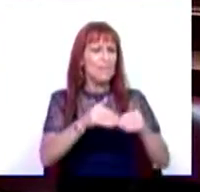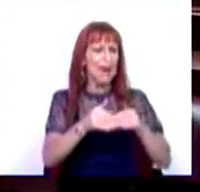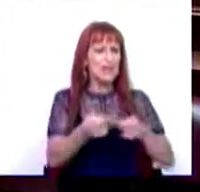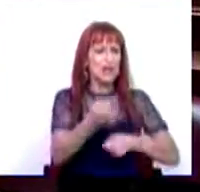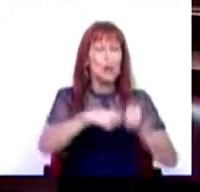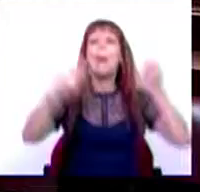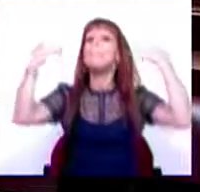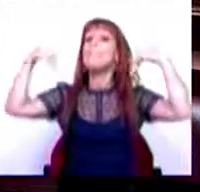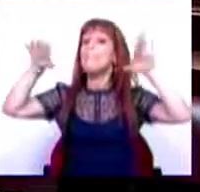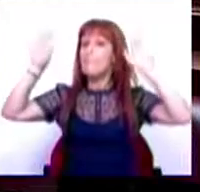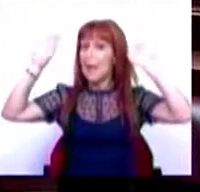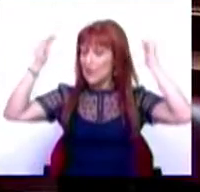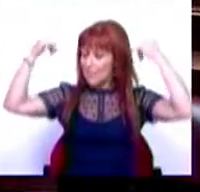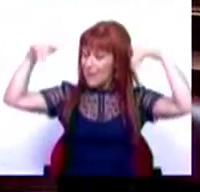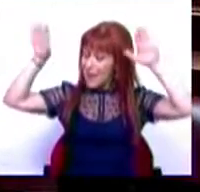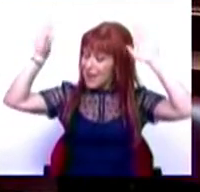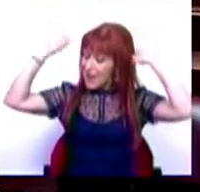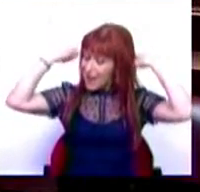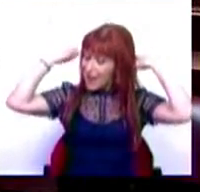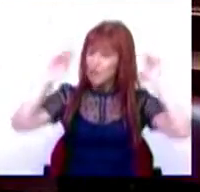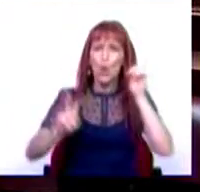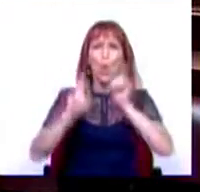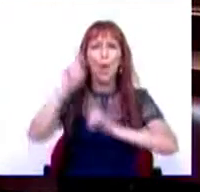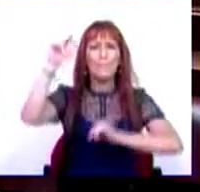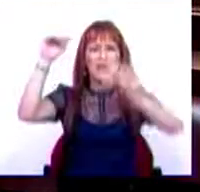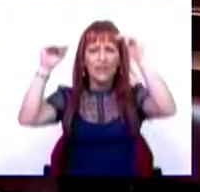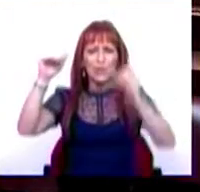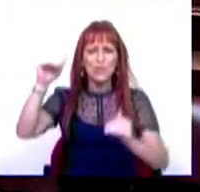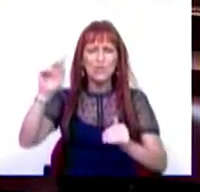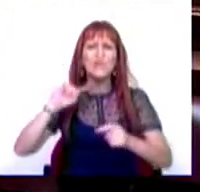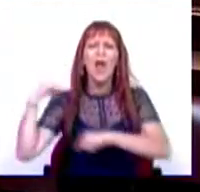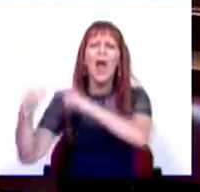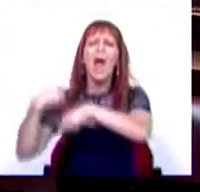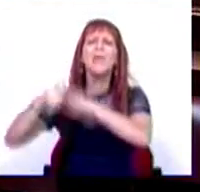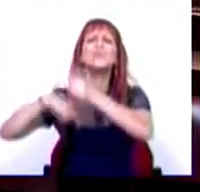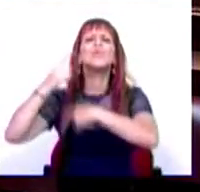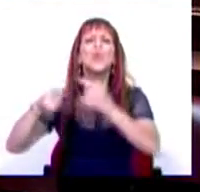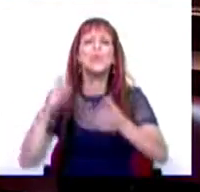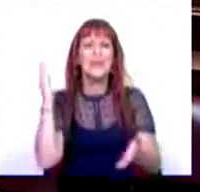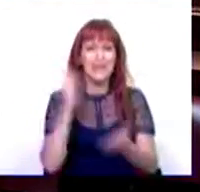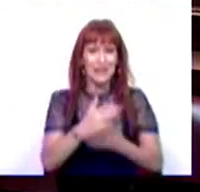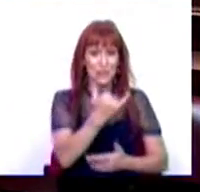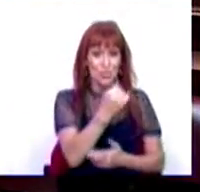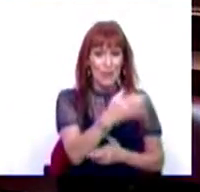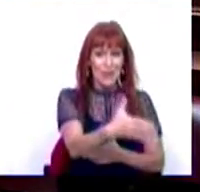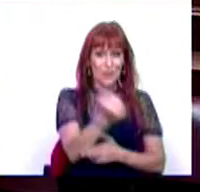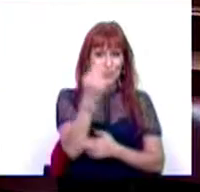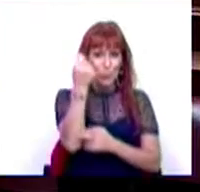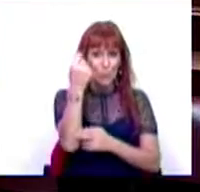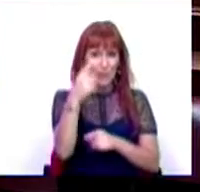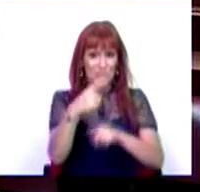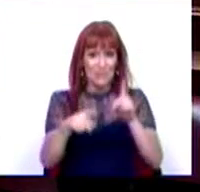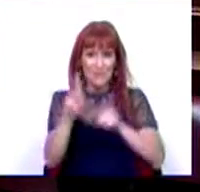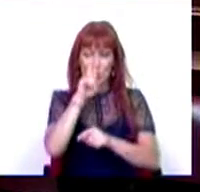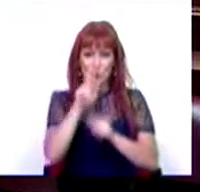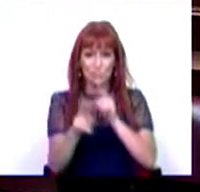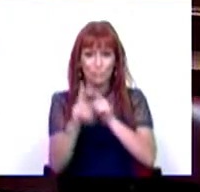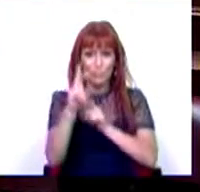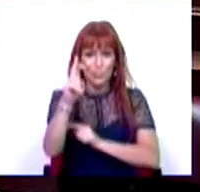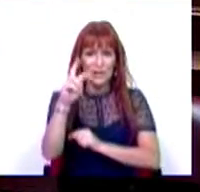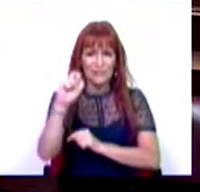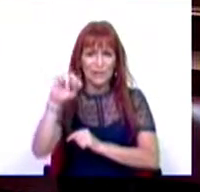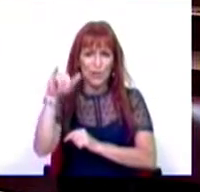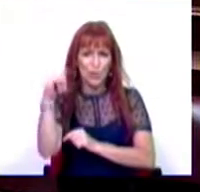comerciais, mas o que aumentou e diminuiu nos últimos anos. Desde 2015 o preço médio da gasolina subiu